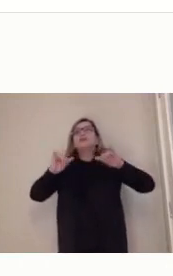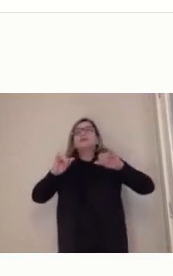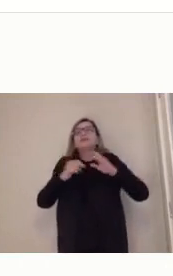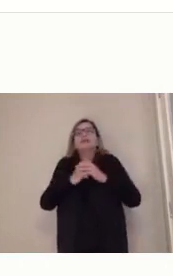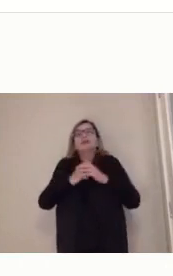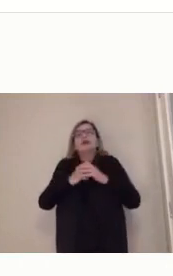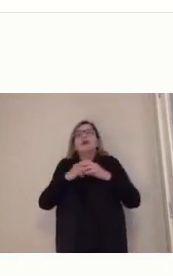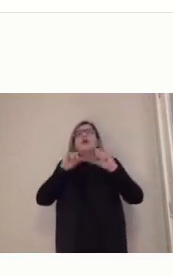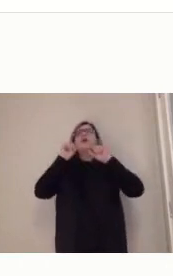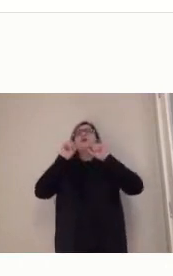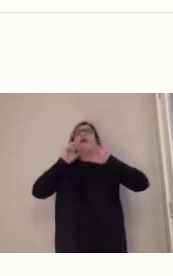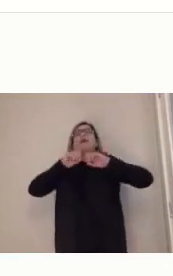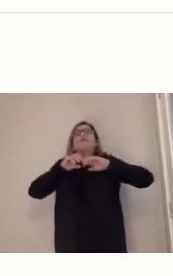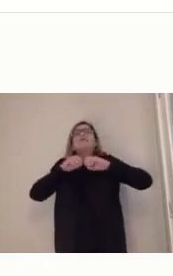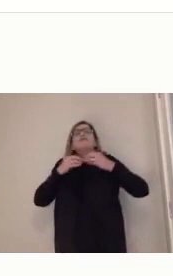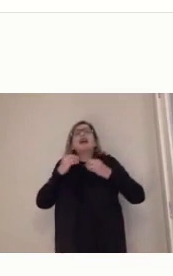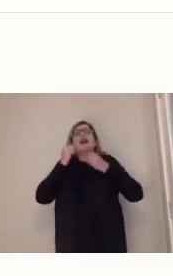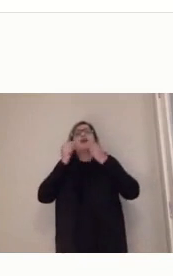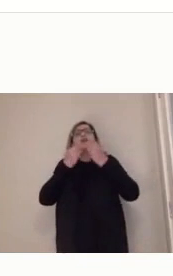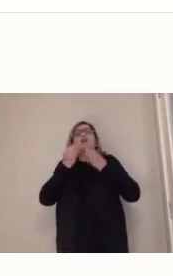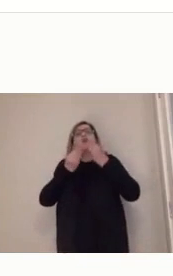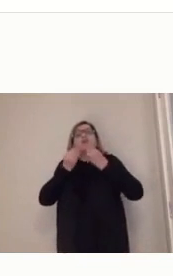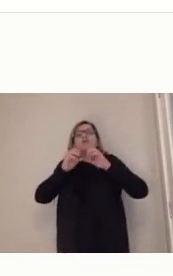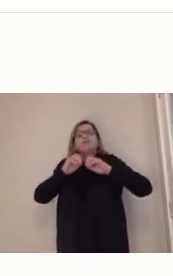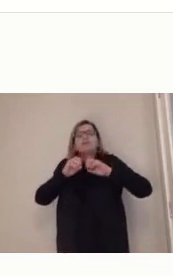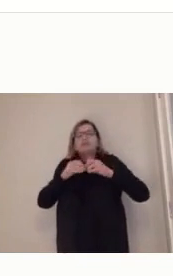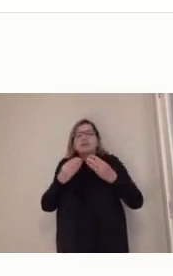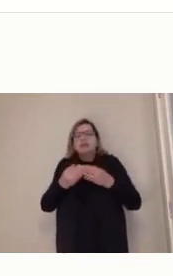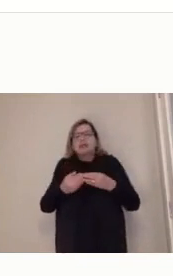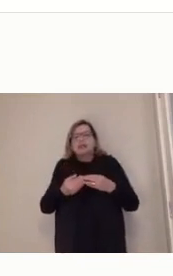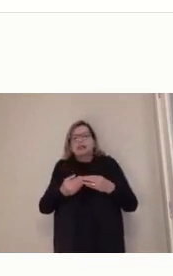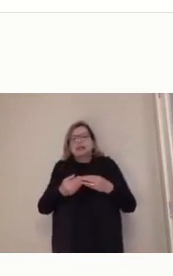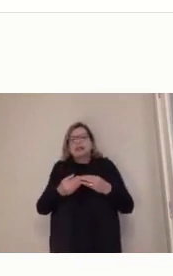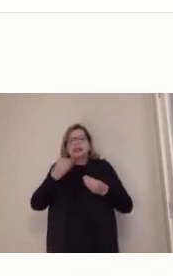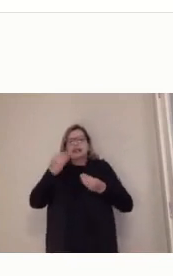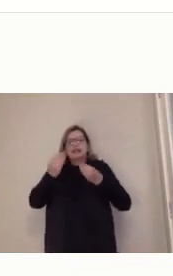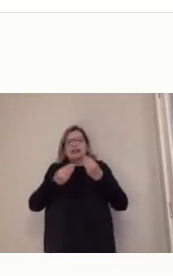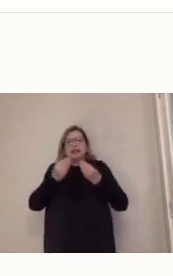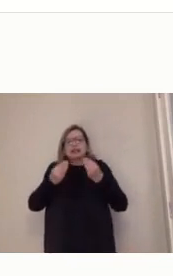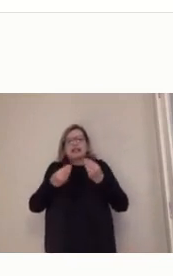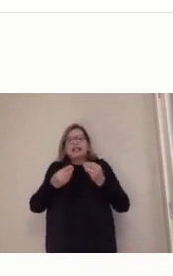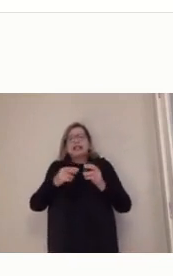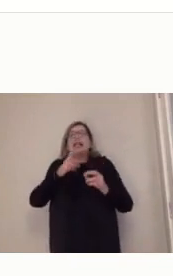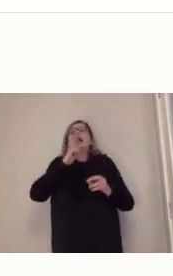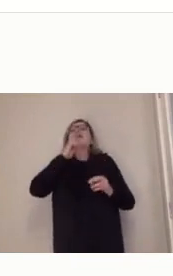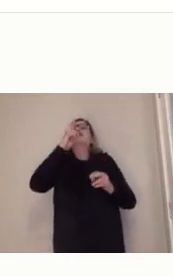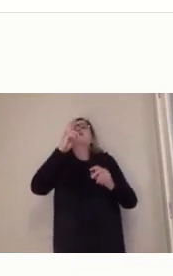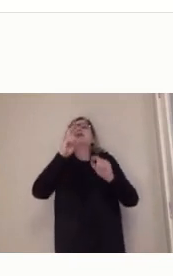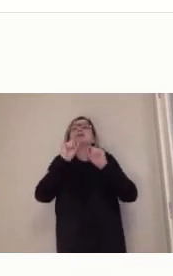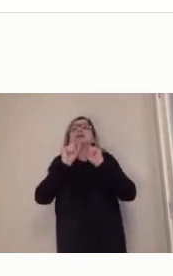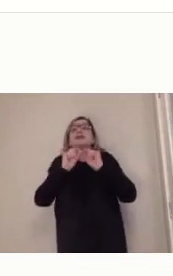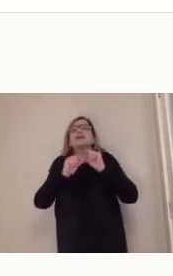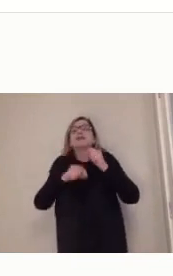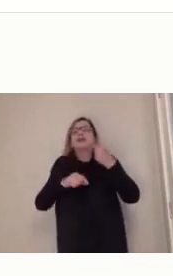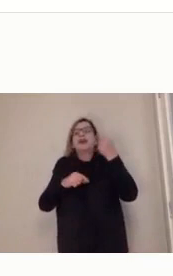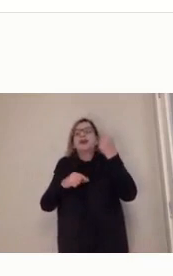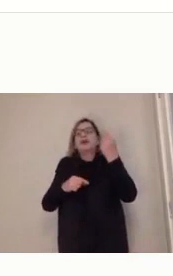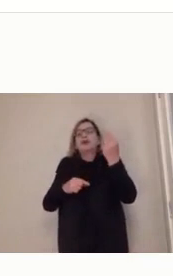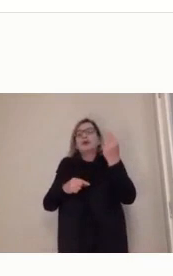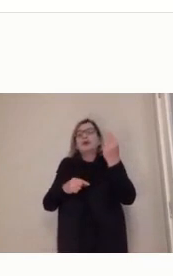transmitir. E ele vai nos derredar a resposta. A quem, o que transmitir, o saber. Então,